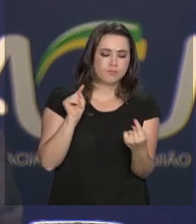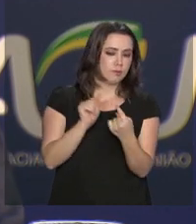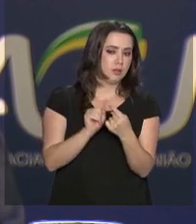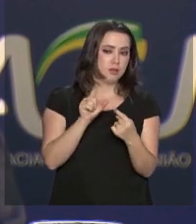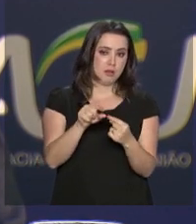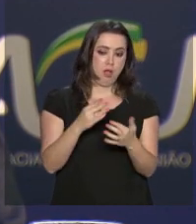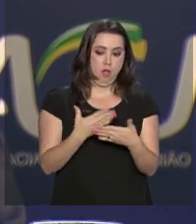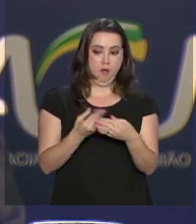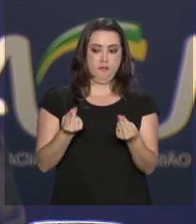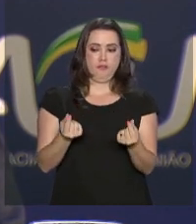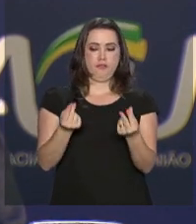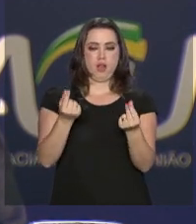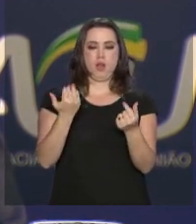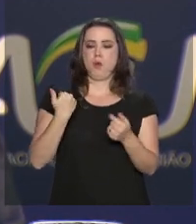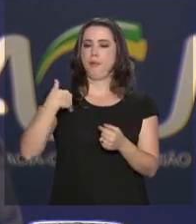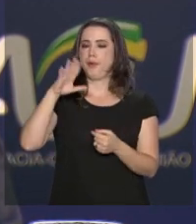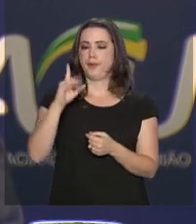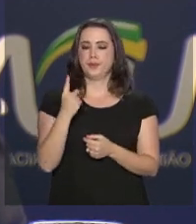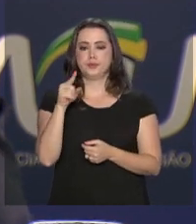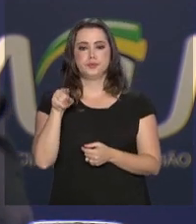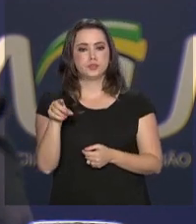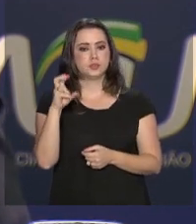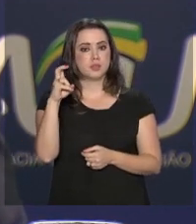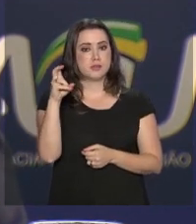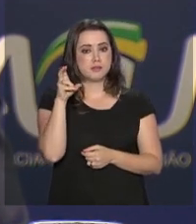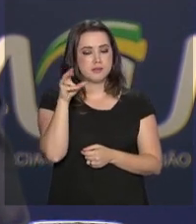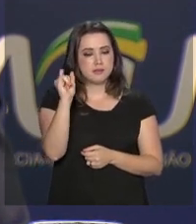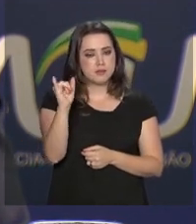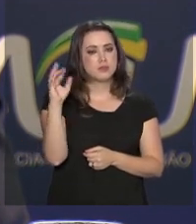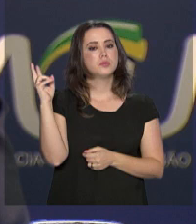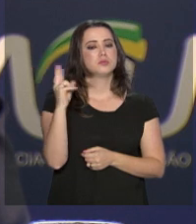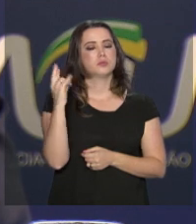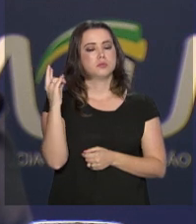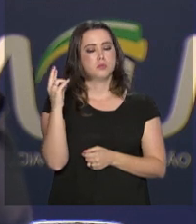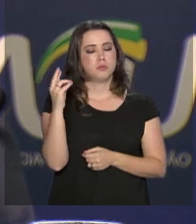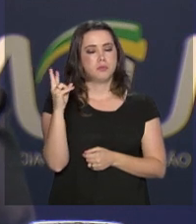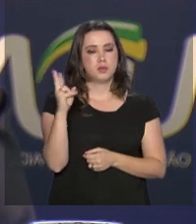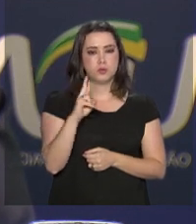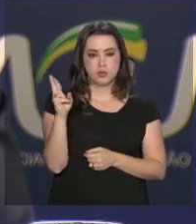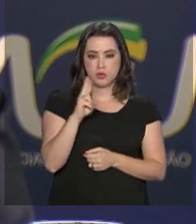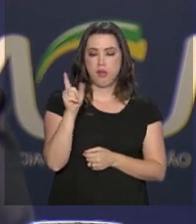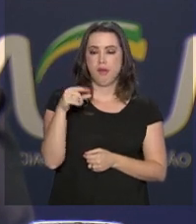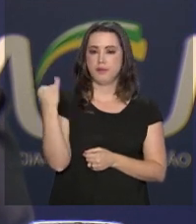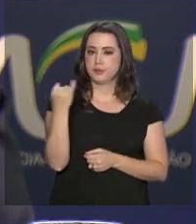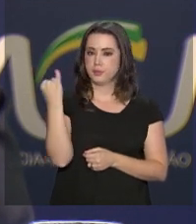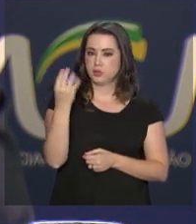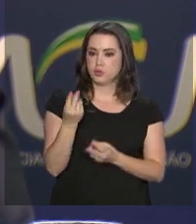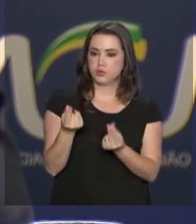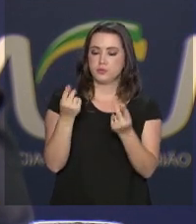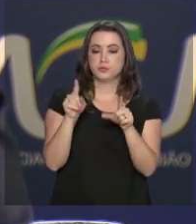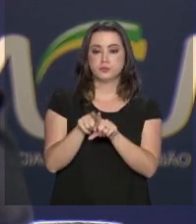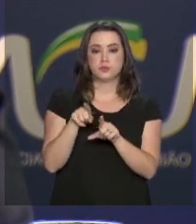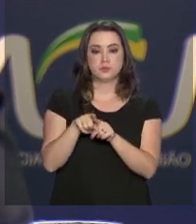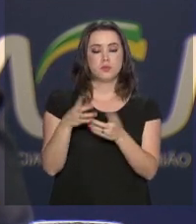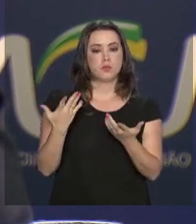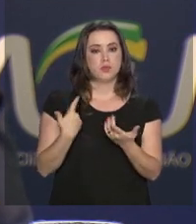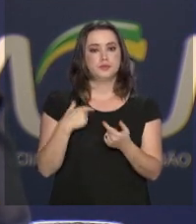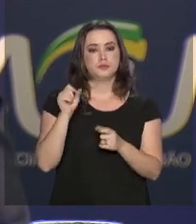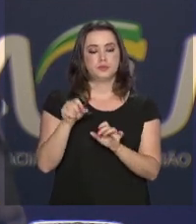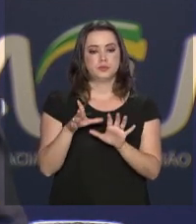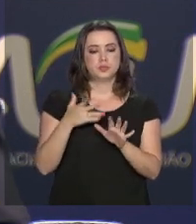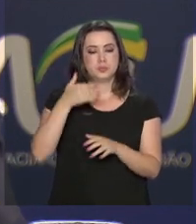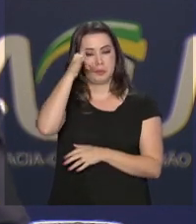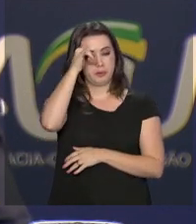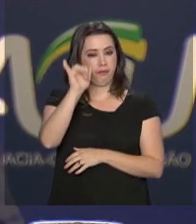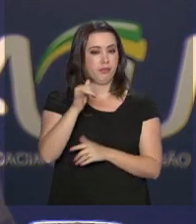aumento dos valores ressarcidos, 1,5 bilhões é um valor significativo. Tivemos a implementação do programa de integridade para evitar